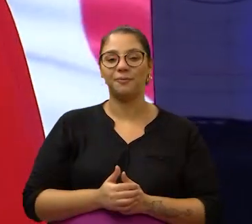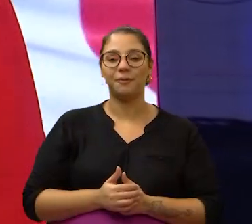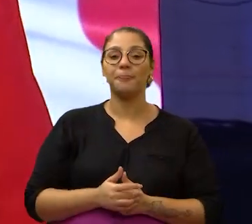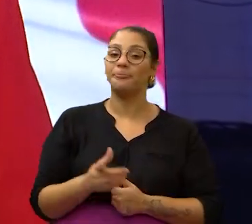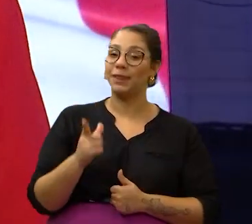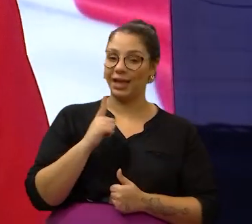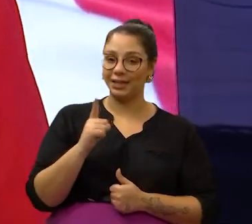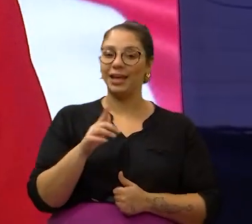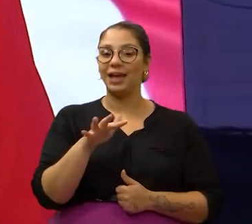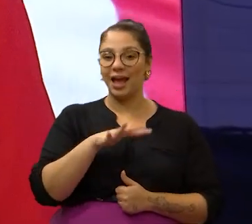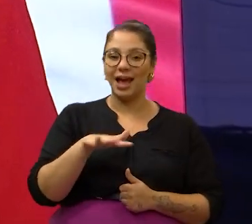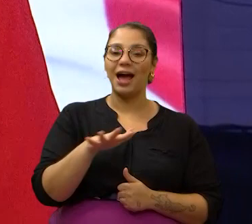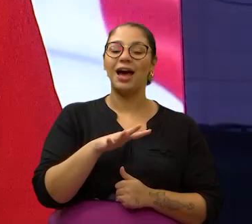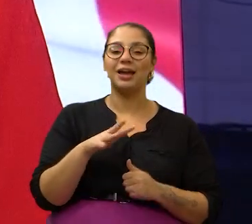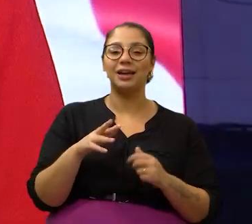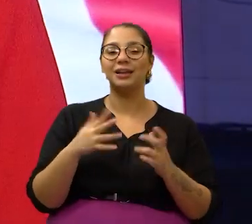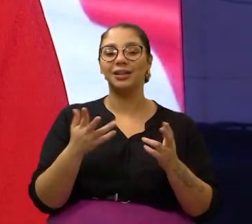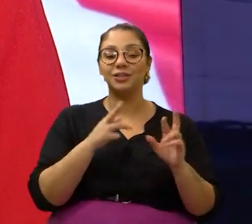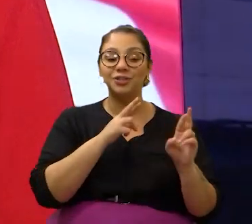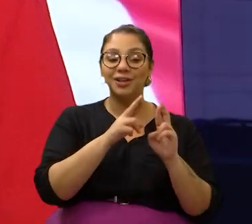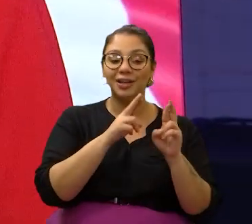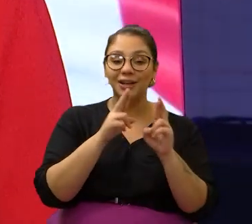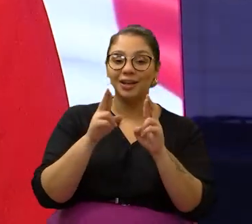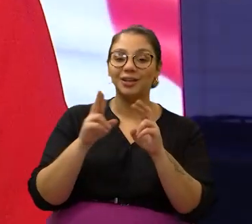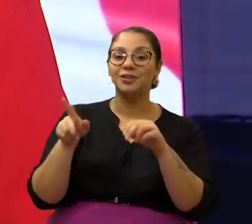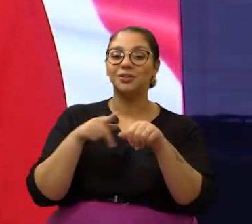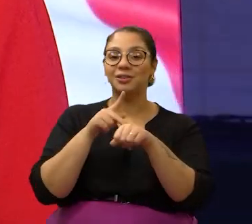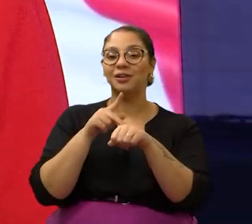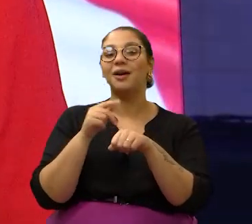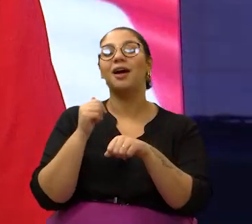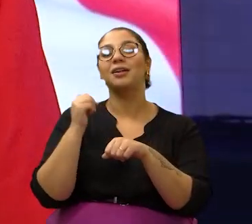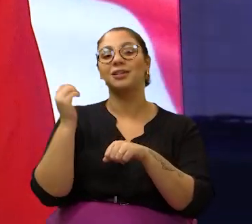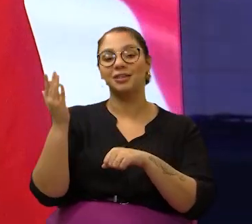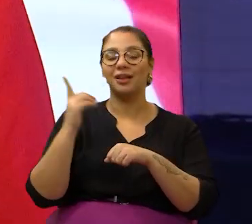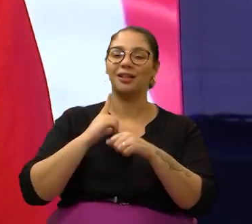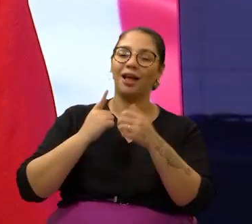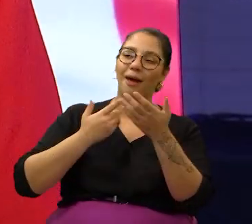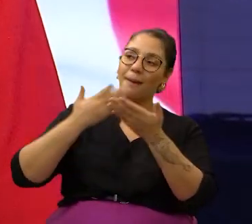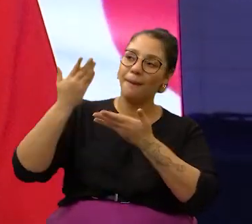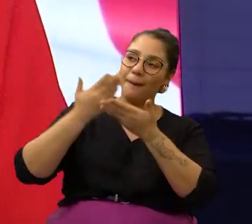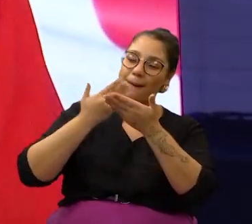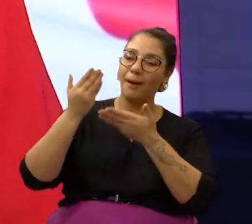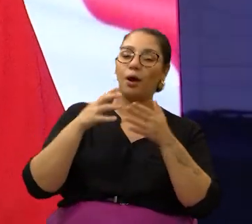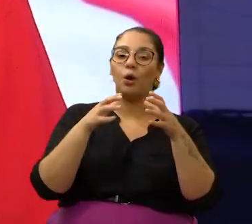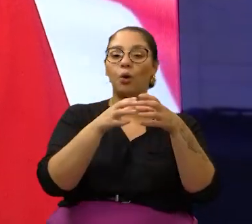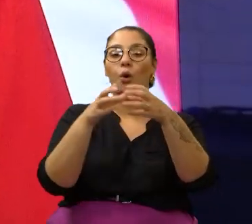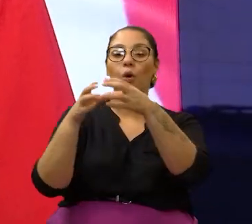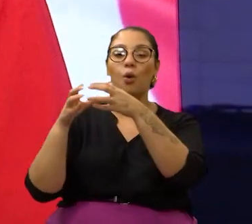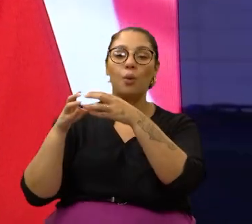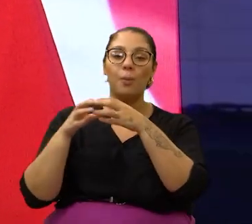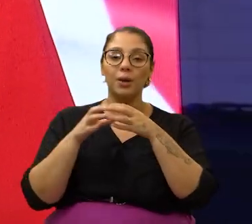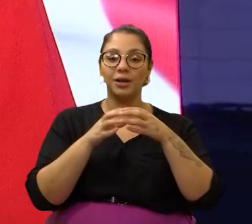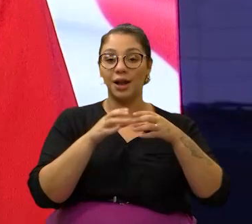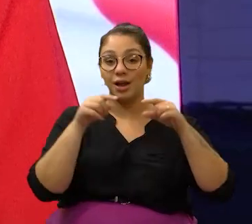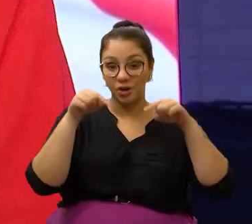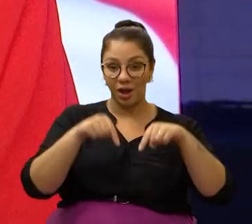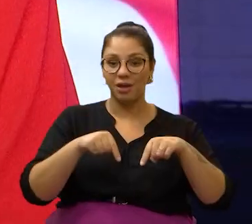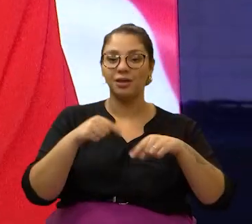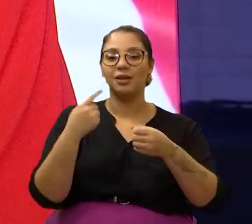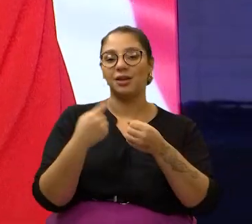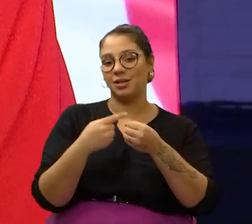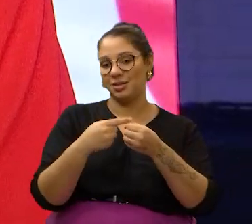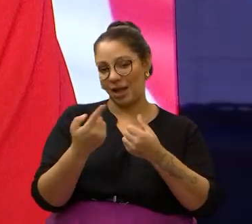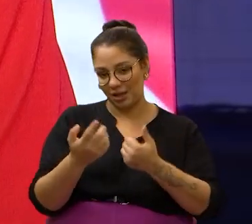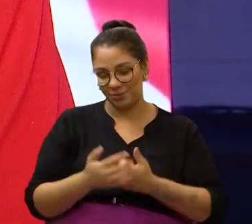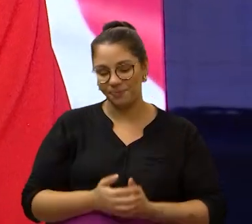a área de relações internacionais, então fazemos todo esse relacionamento com as comunidades que estão estabelecidas aqui